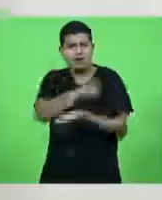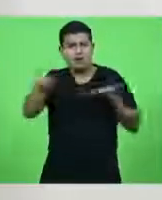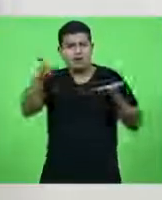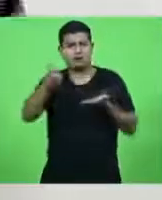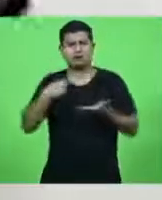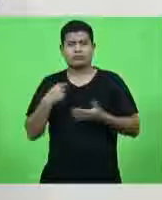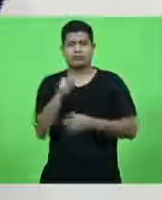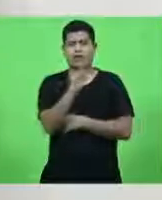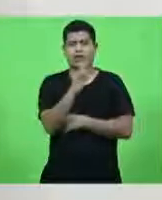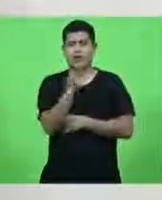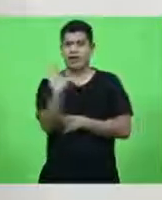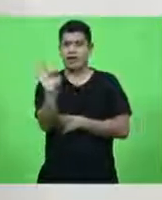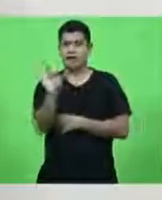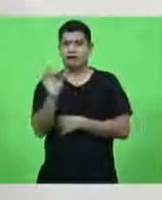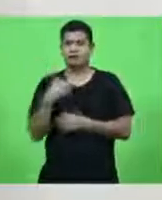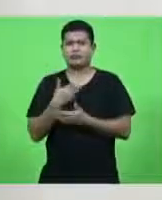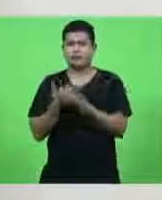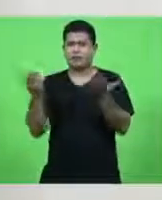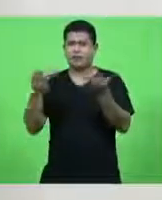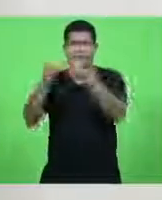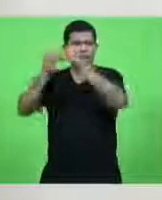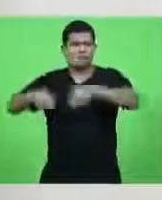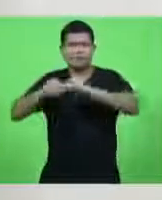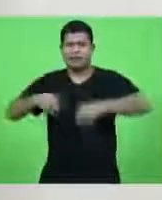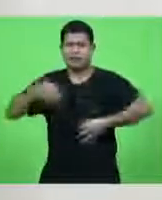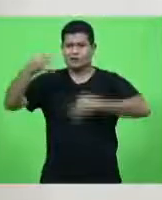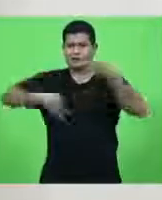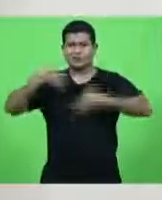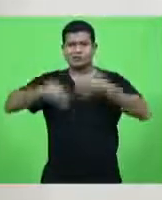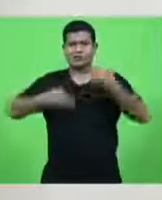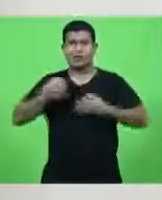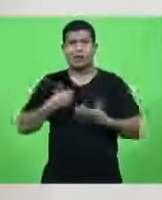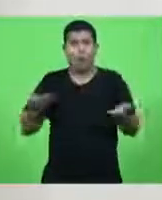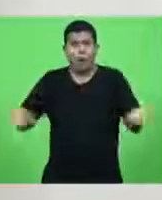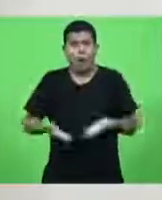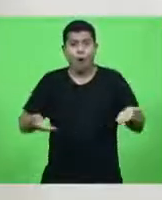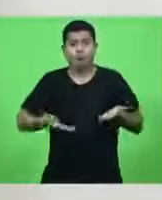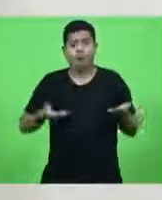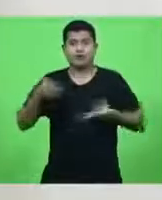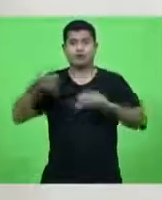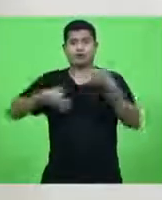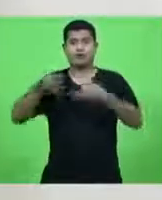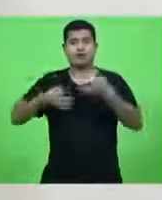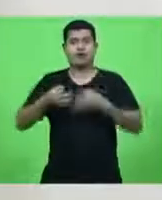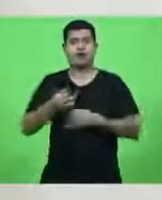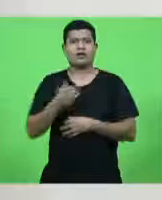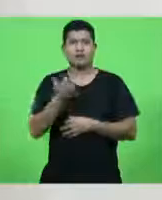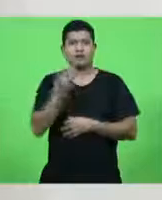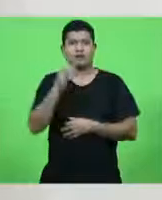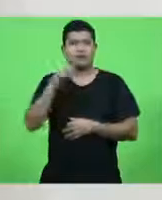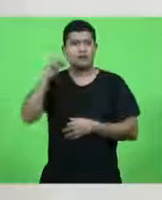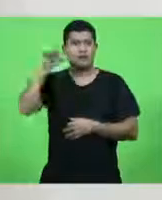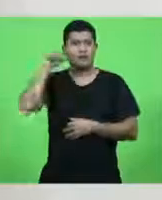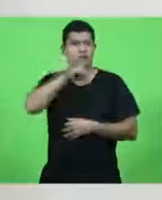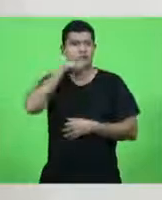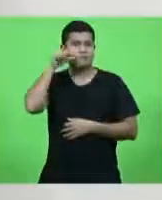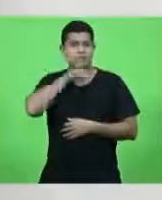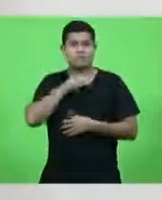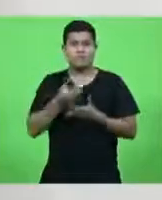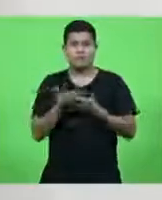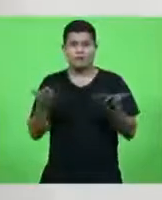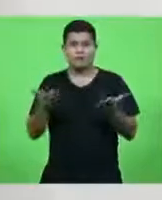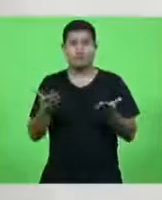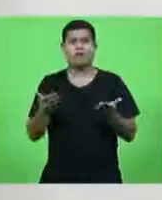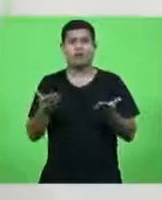isso aqui, estão acabando com a justiça. Hoje, eles estão julgando o Moro com as divergências que eu tenho com ele, mas estão